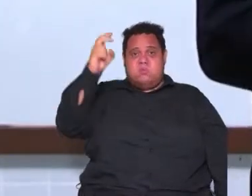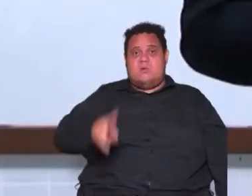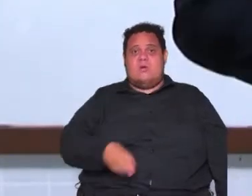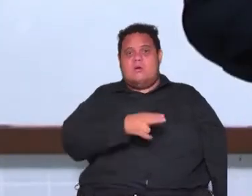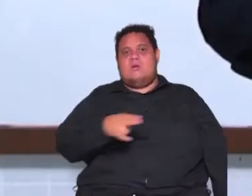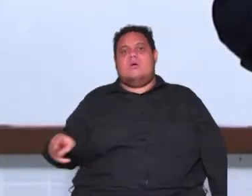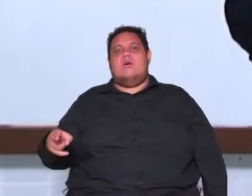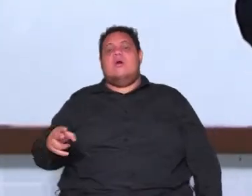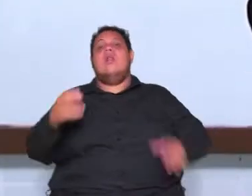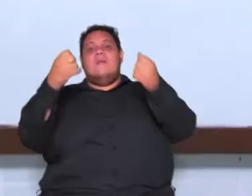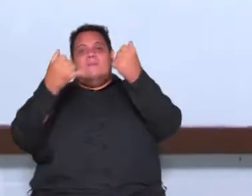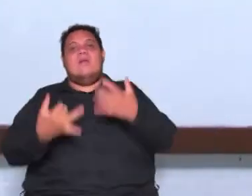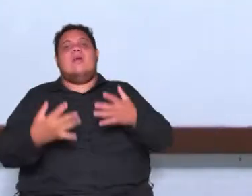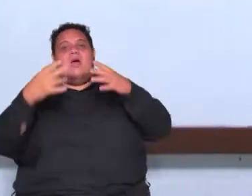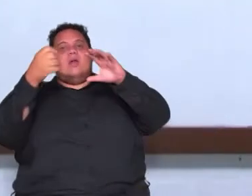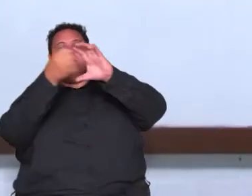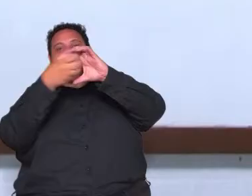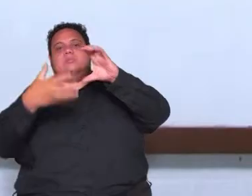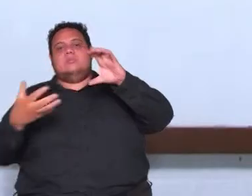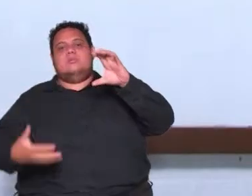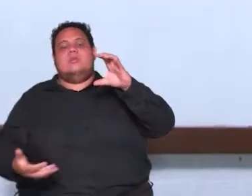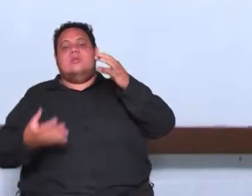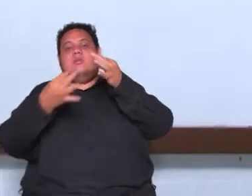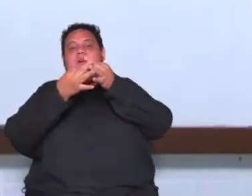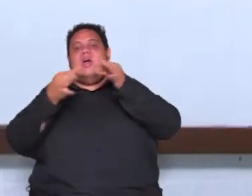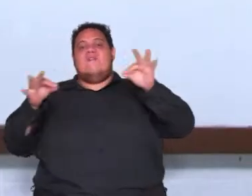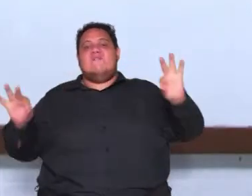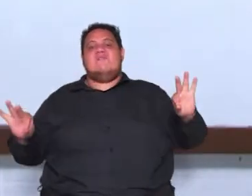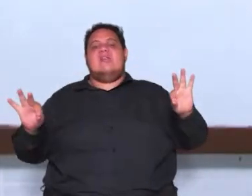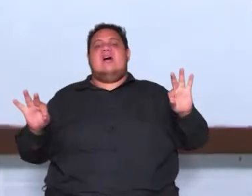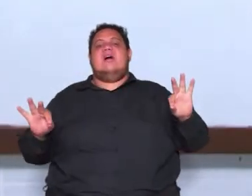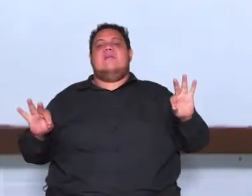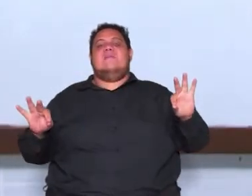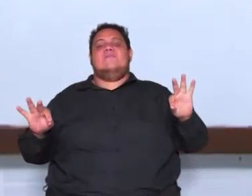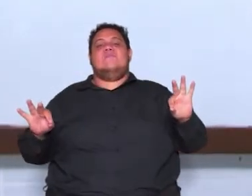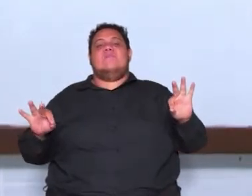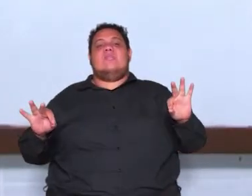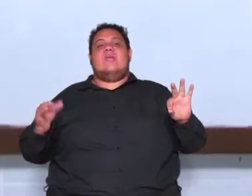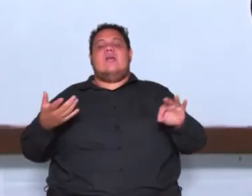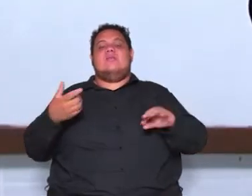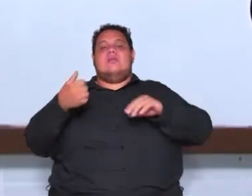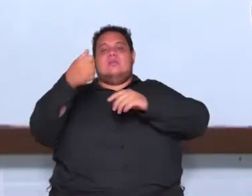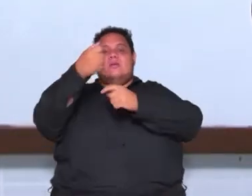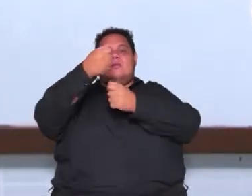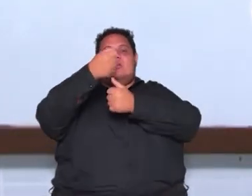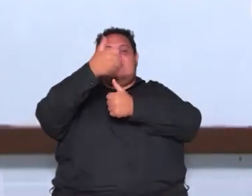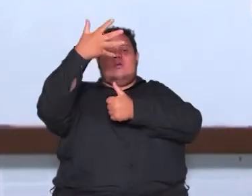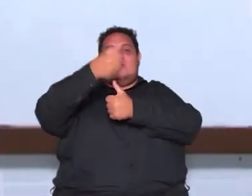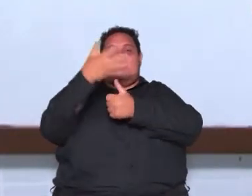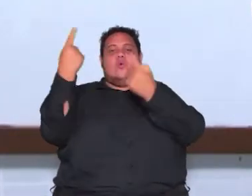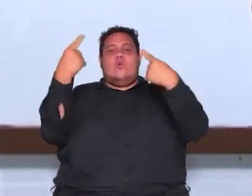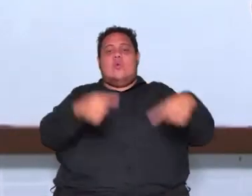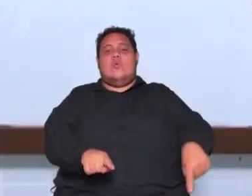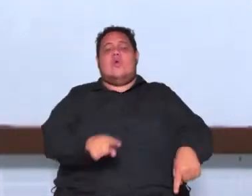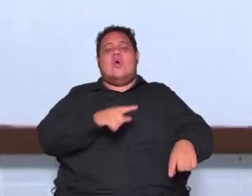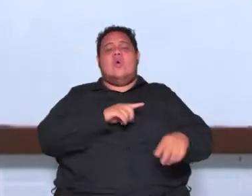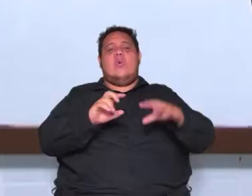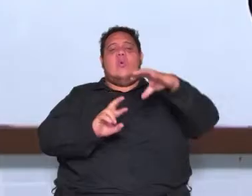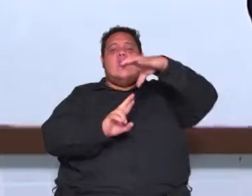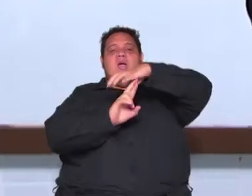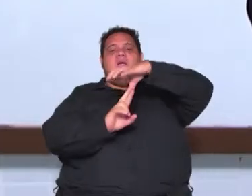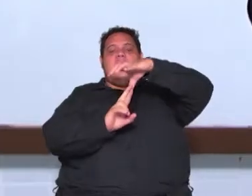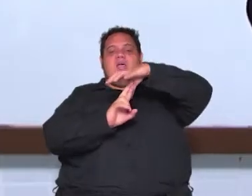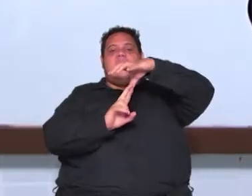duas características é a frase anti absolutista contra o rei absolutista e